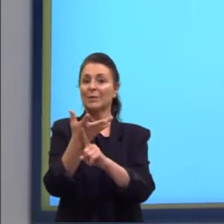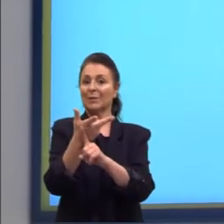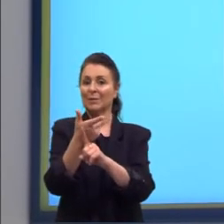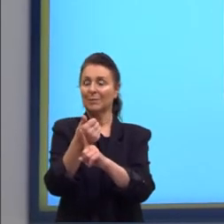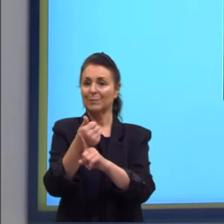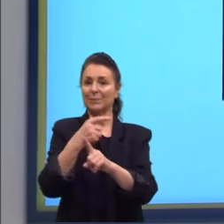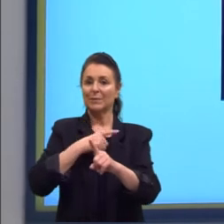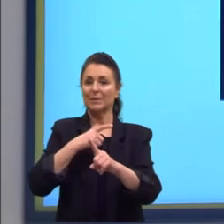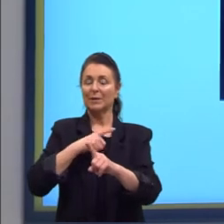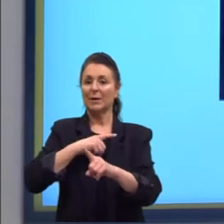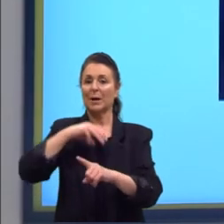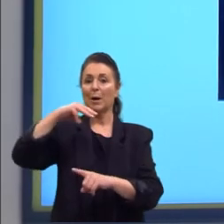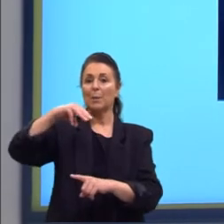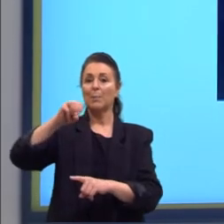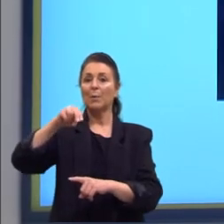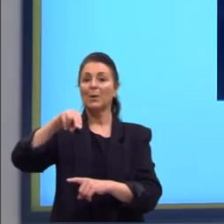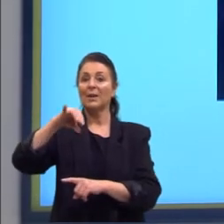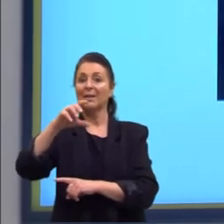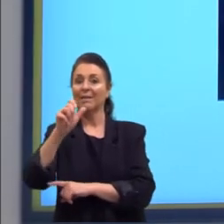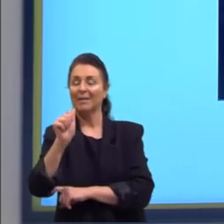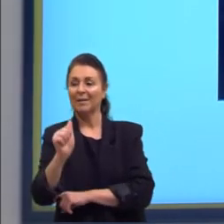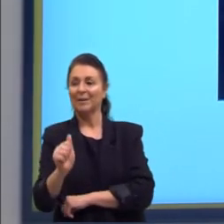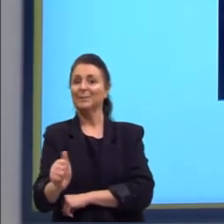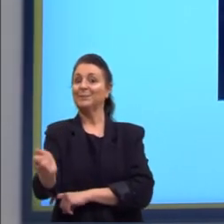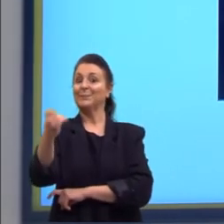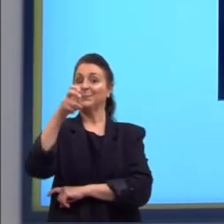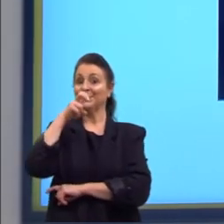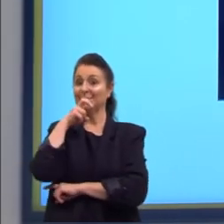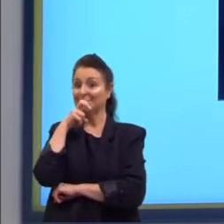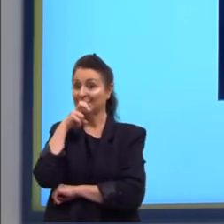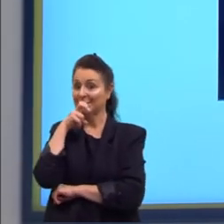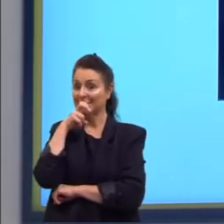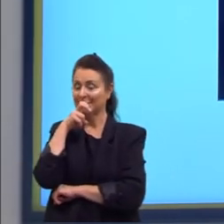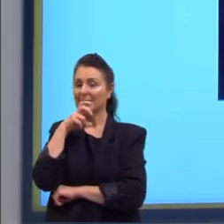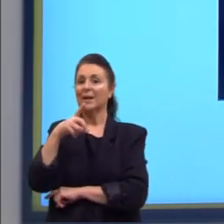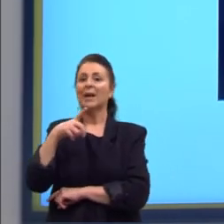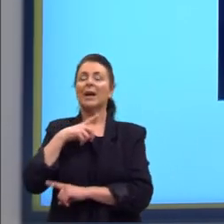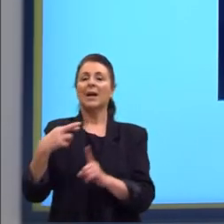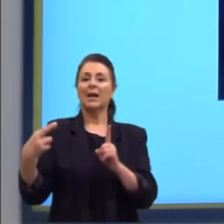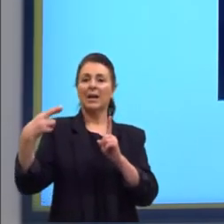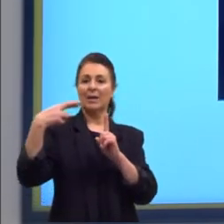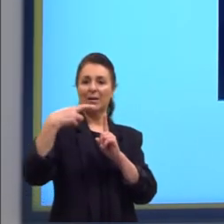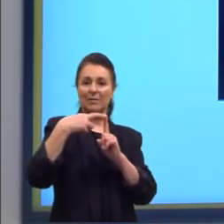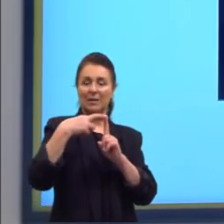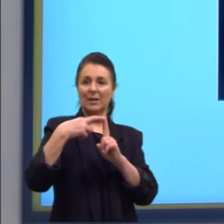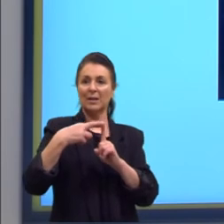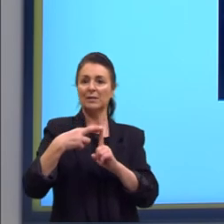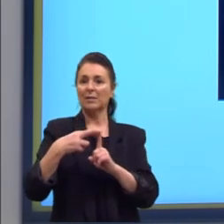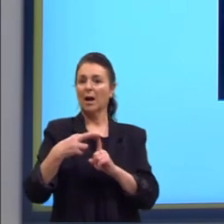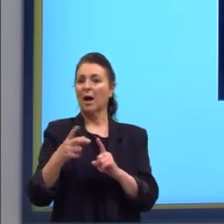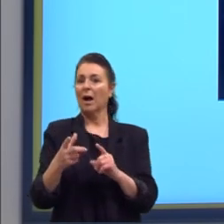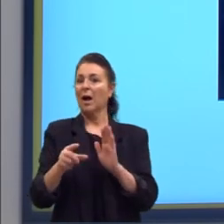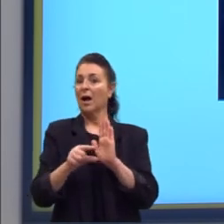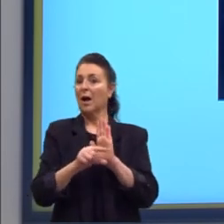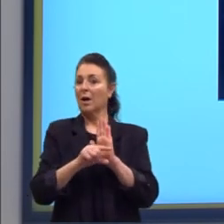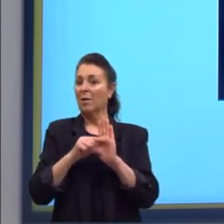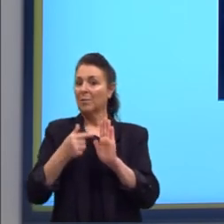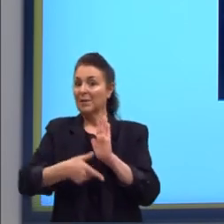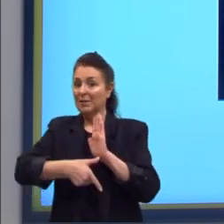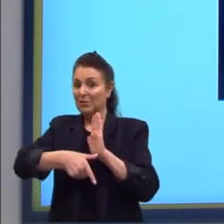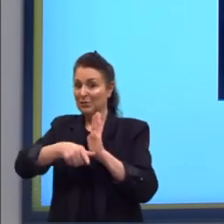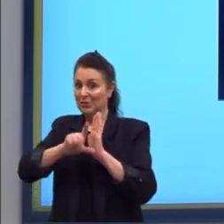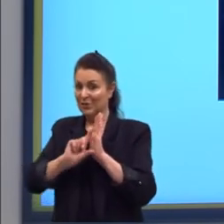tem a Mônica fazendo ali essa referência à nossa obra que eu já citei antes